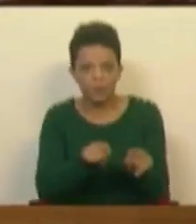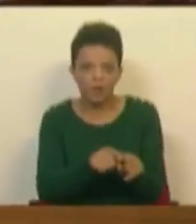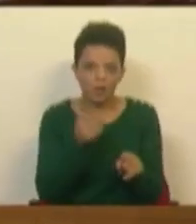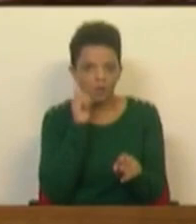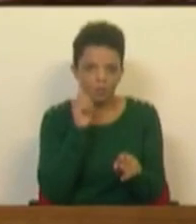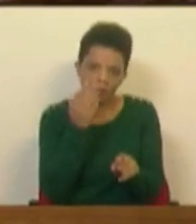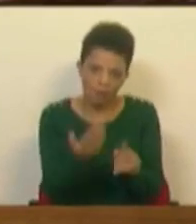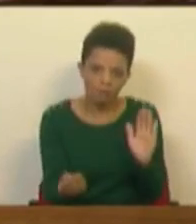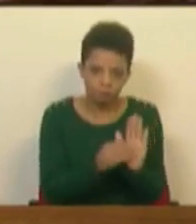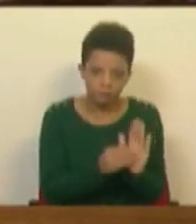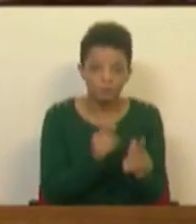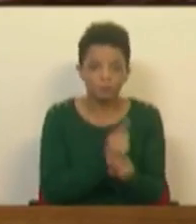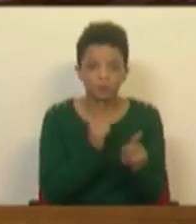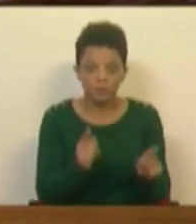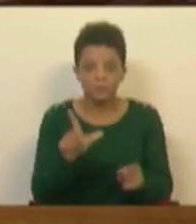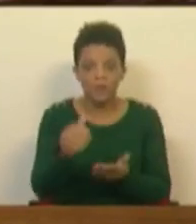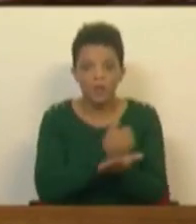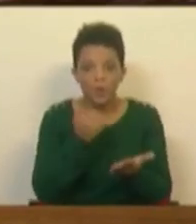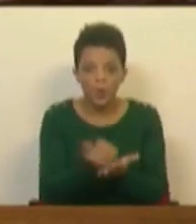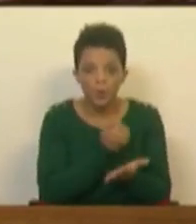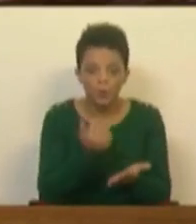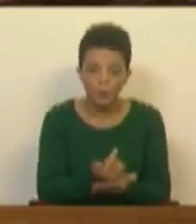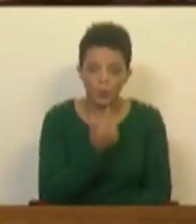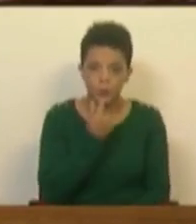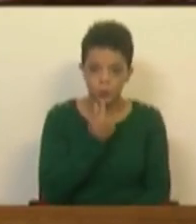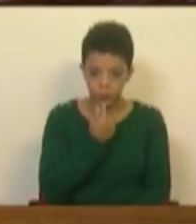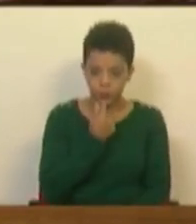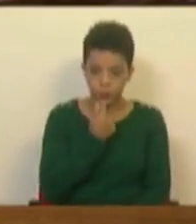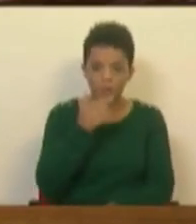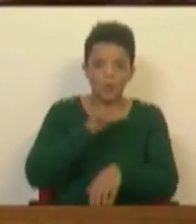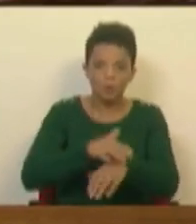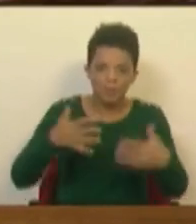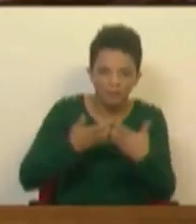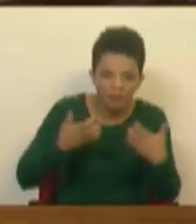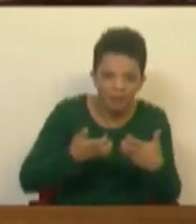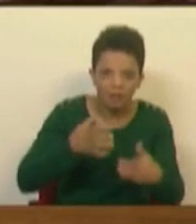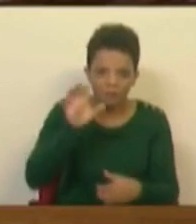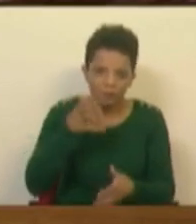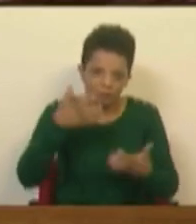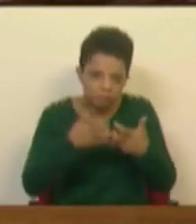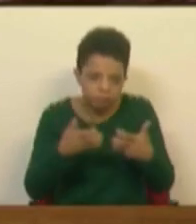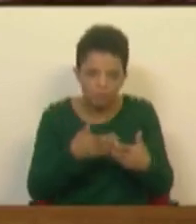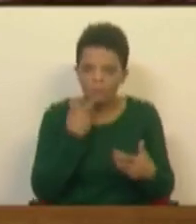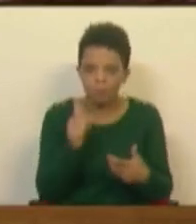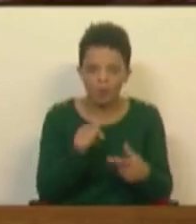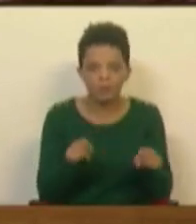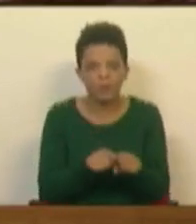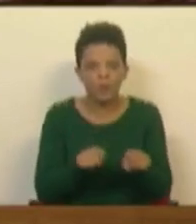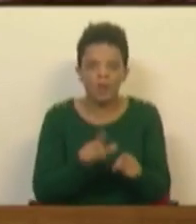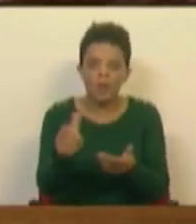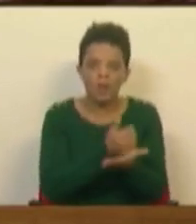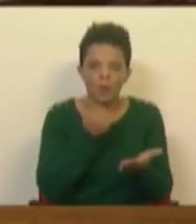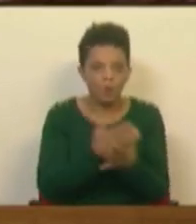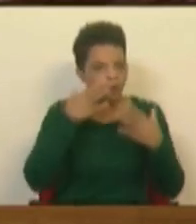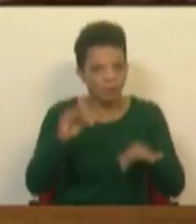importantíssimo. Porque os lucros obtidos através da guerra e da indústria da guerra não podem nunca ser considerados lucros